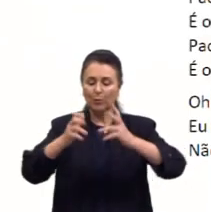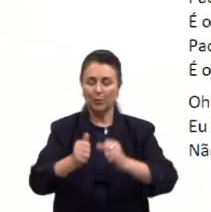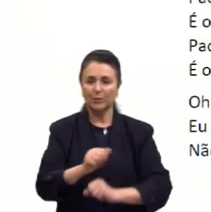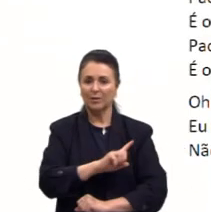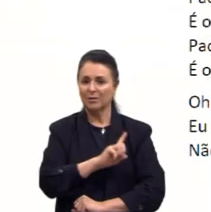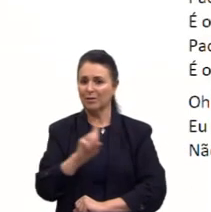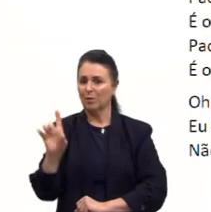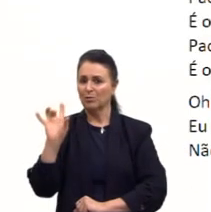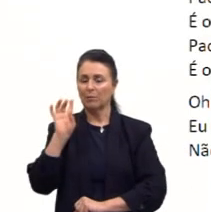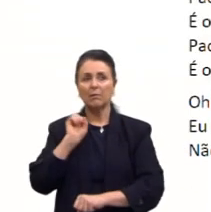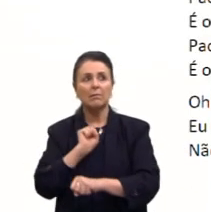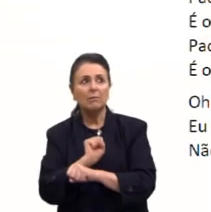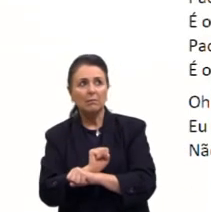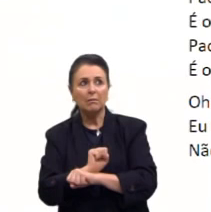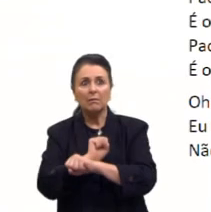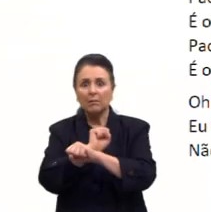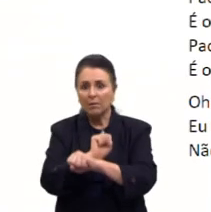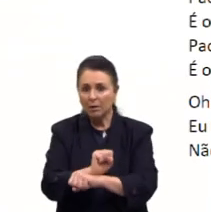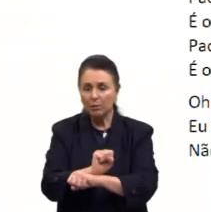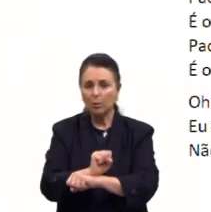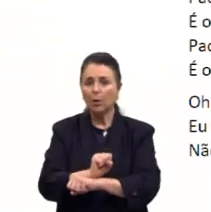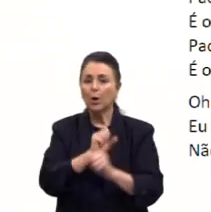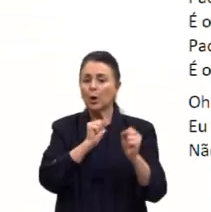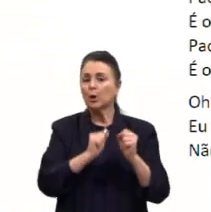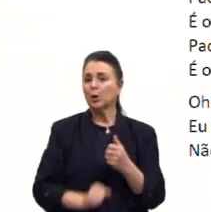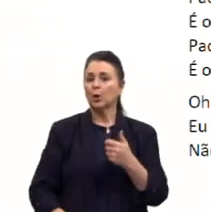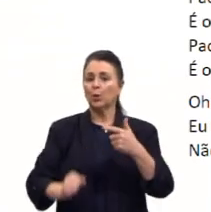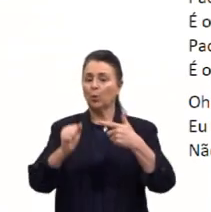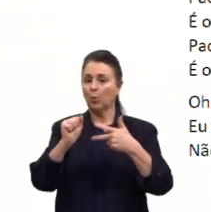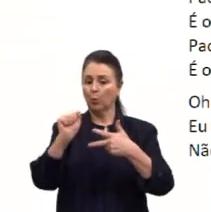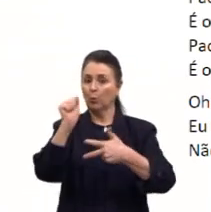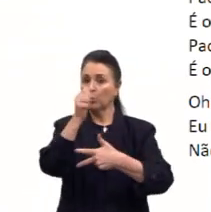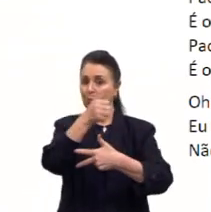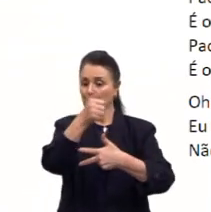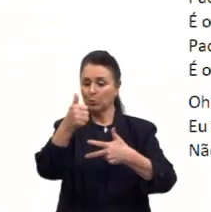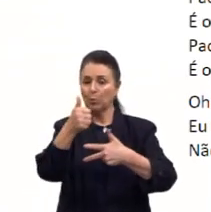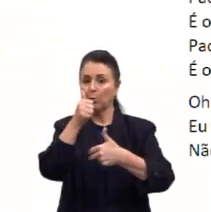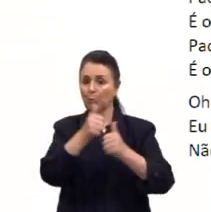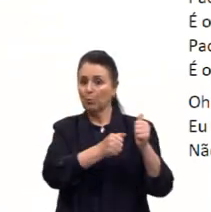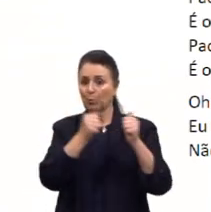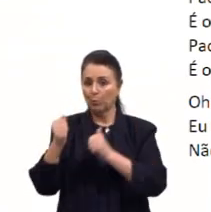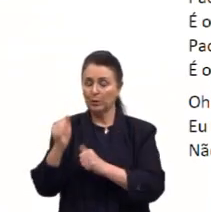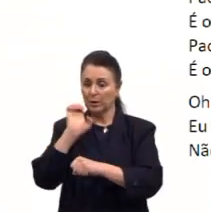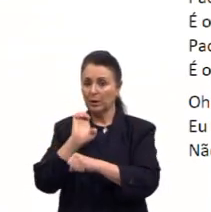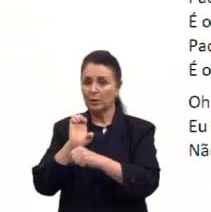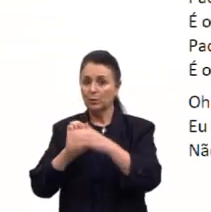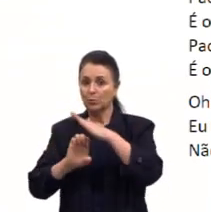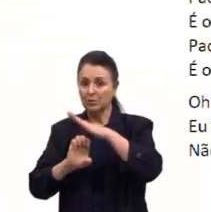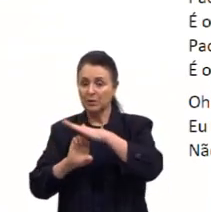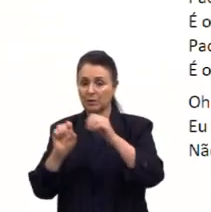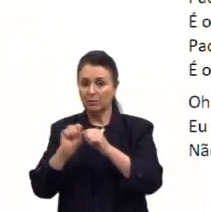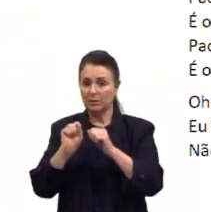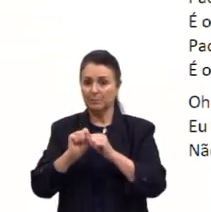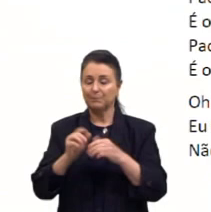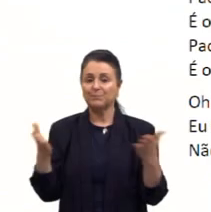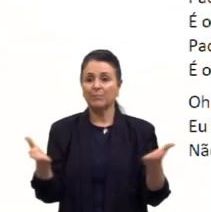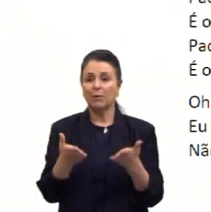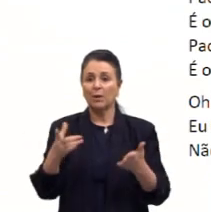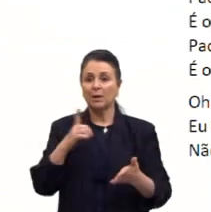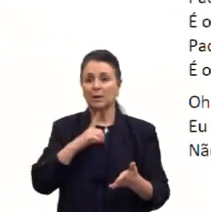ficarmos esperando que o poder do Estado faça isso por nós. Galera, na sequência, tem